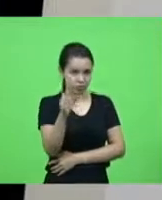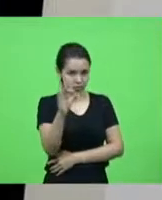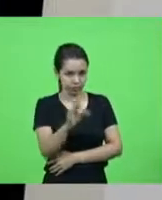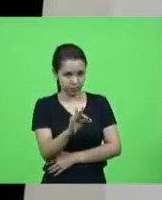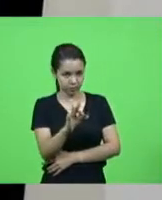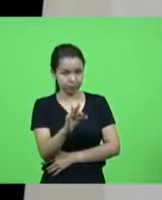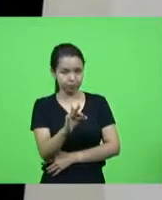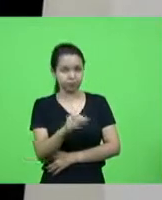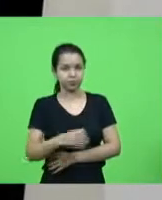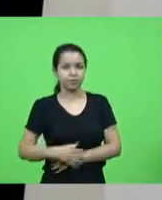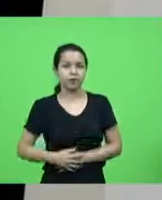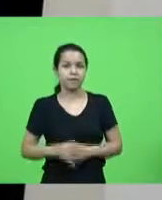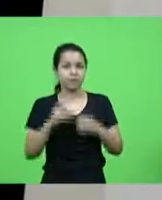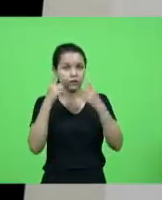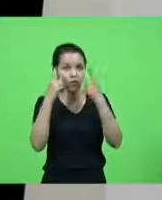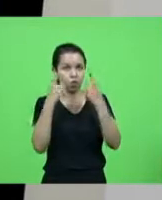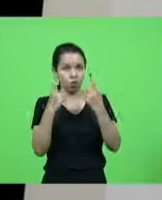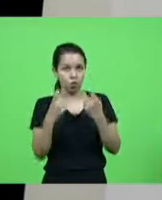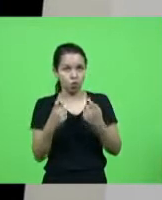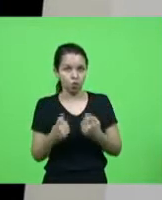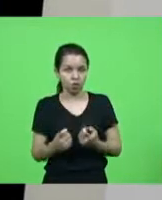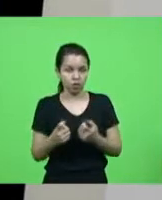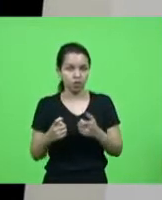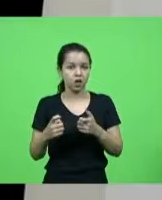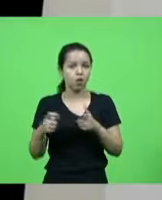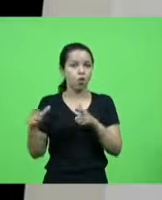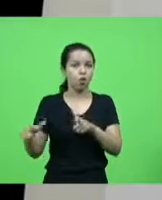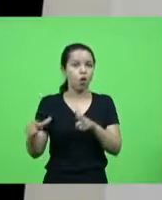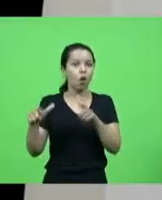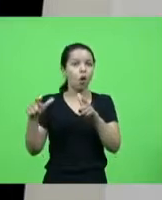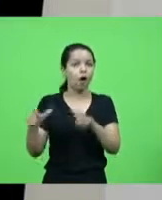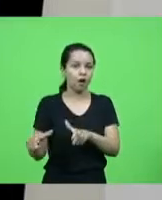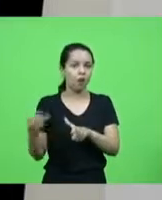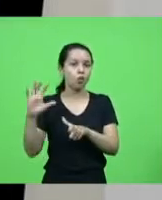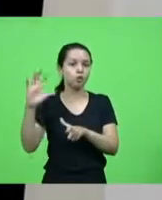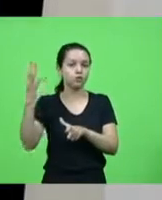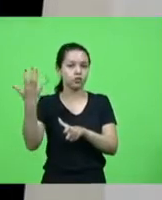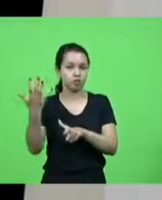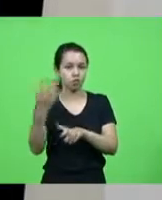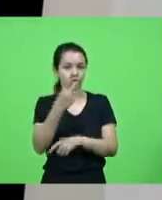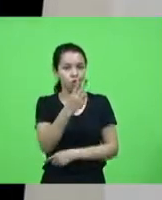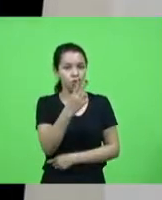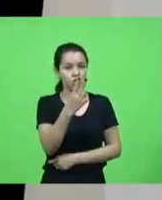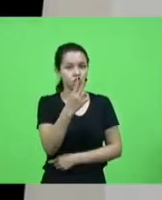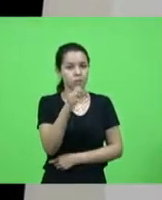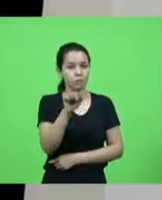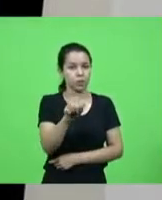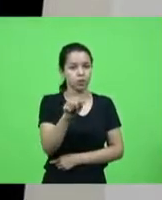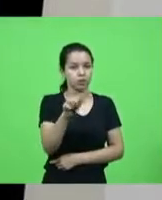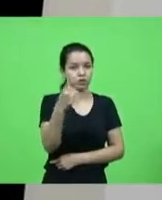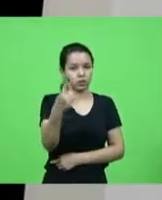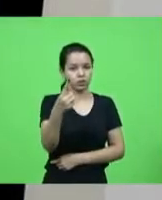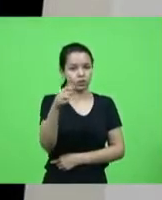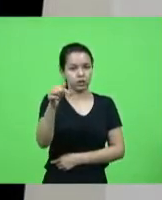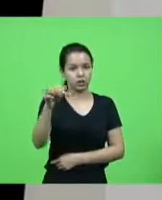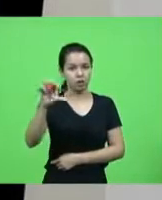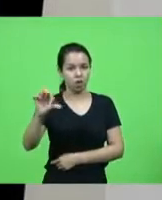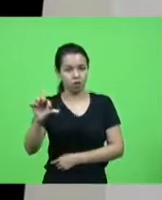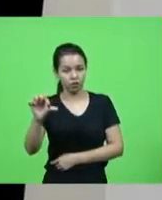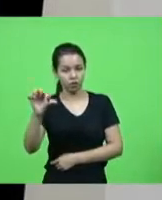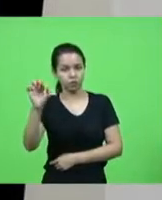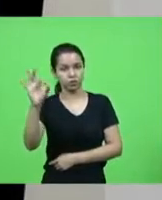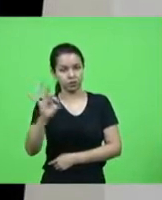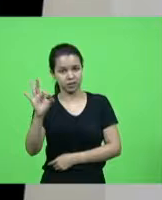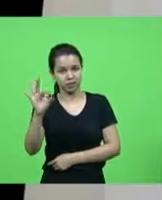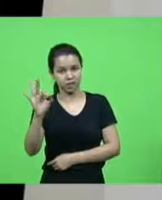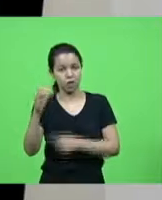caso de violência segundo o local da ocorrência foram 2.179 casos em residências